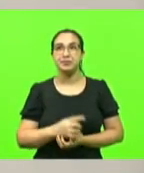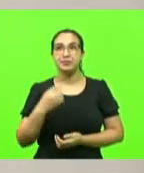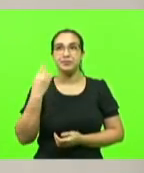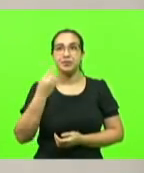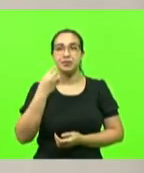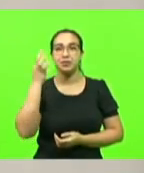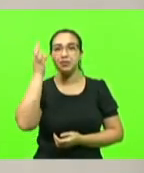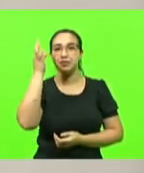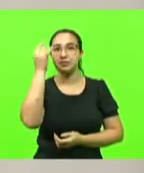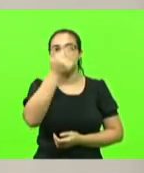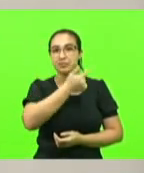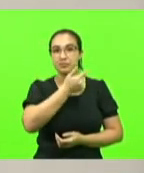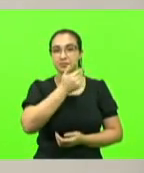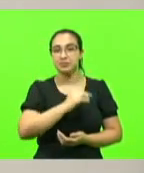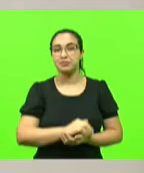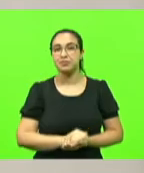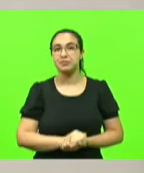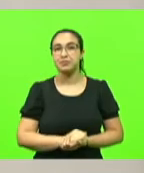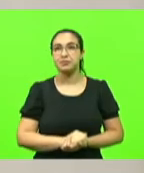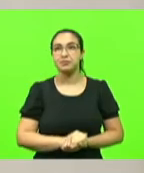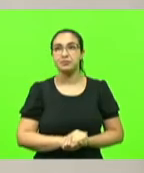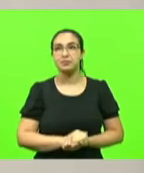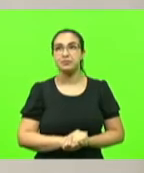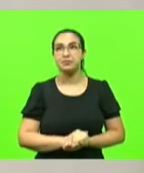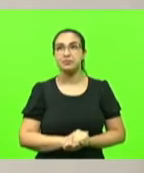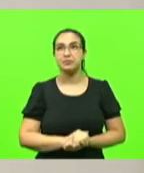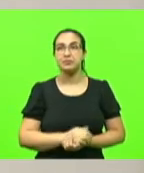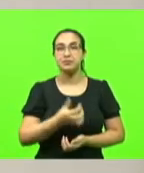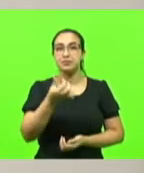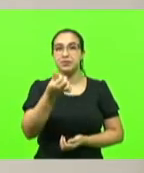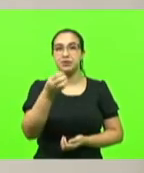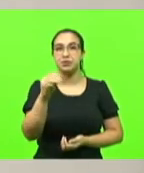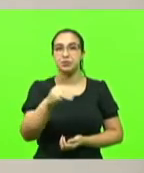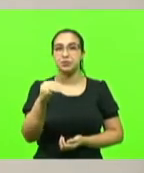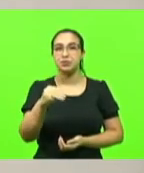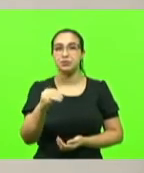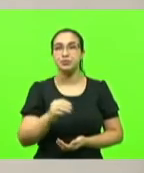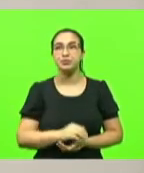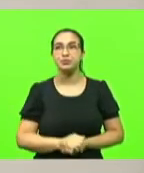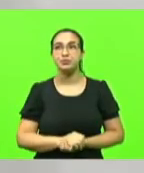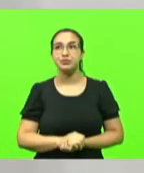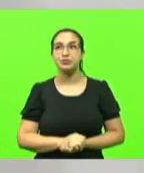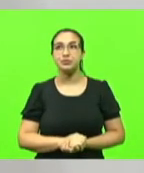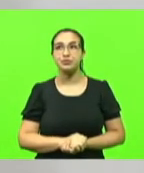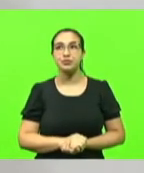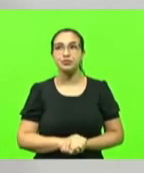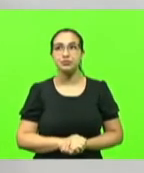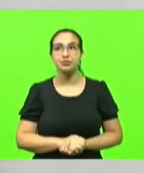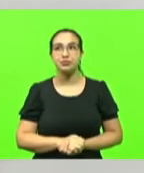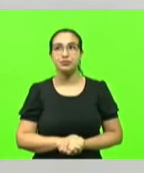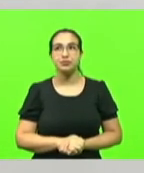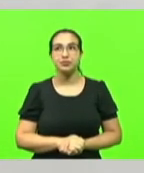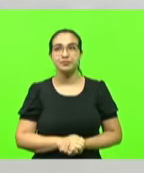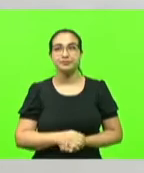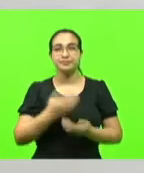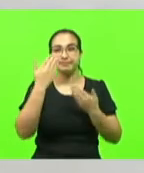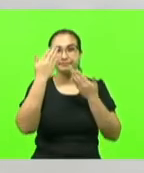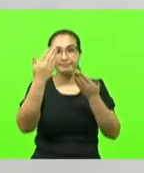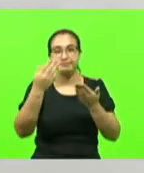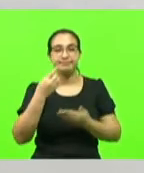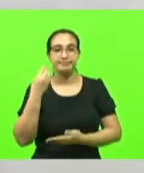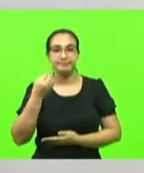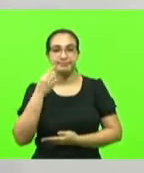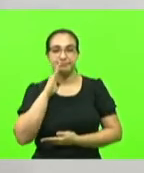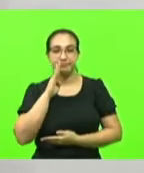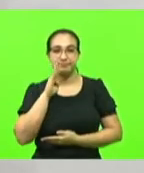Fabiano da Luz vossa excelência terá seis minutos deputado Fabiano muito obrigado senhor deputado Nilson